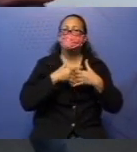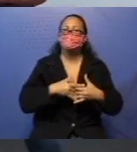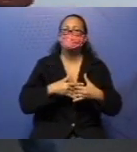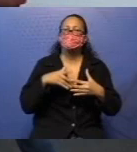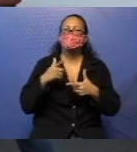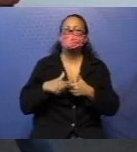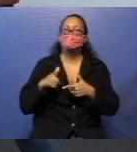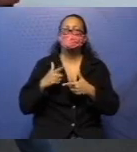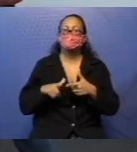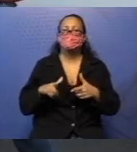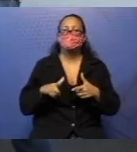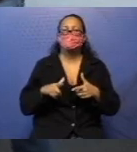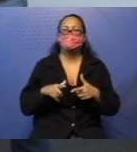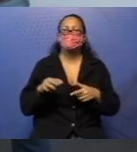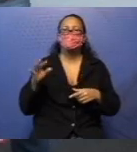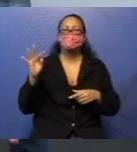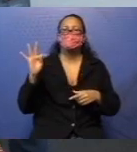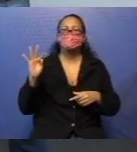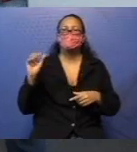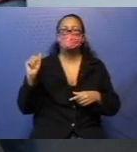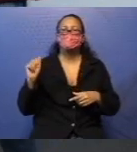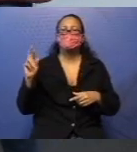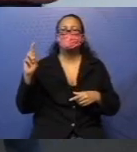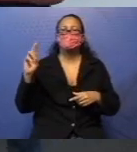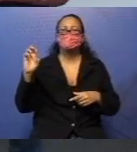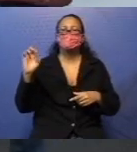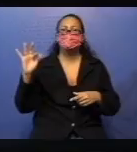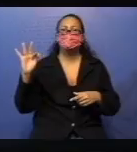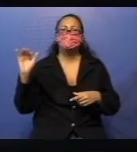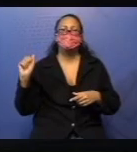Tarefa, pessoal. Lá na 227 eu estou, tá?